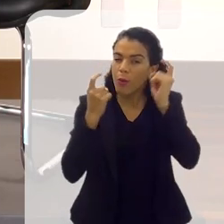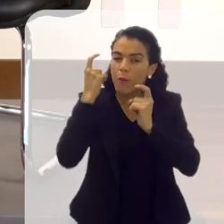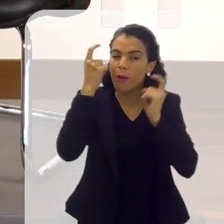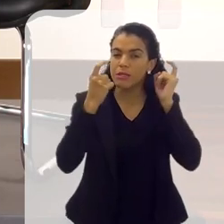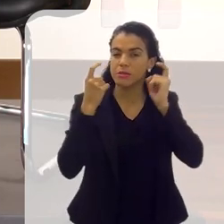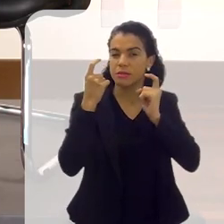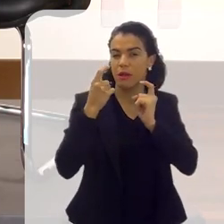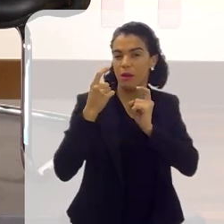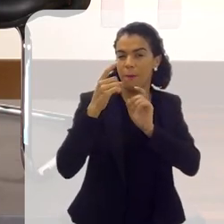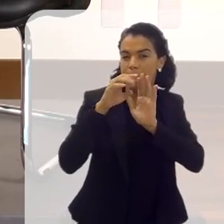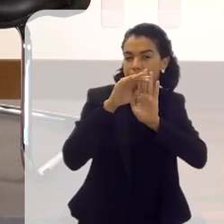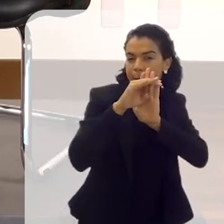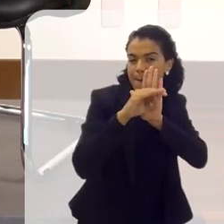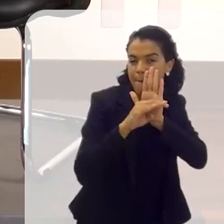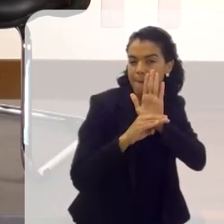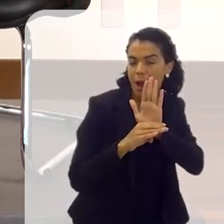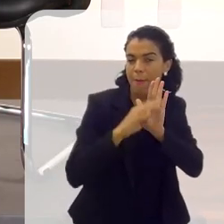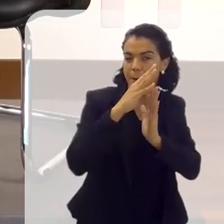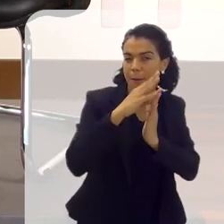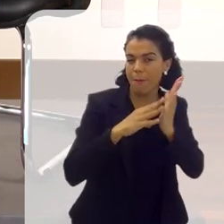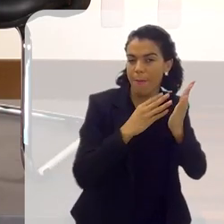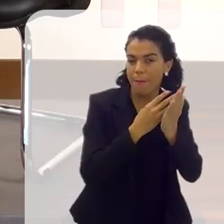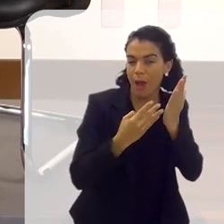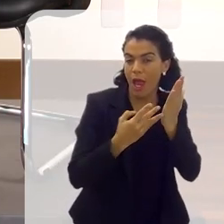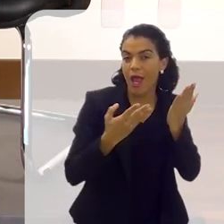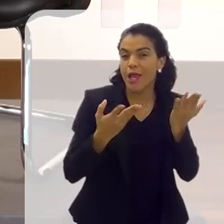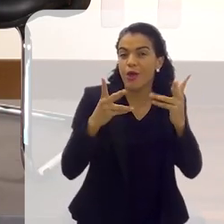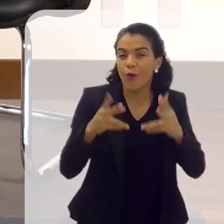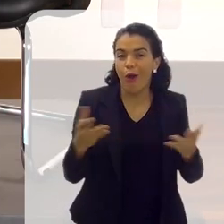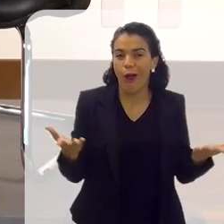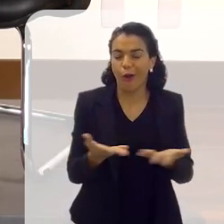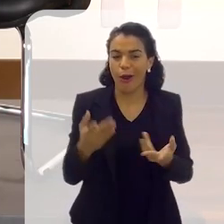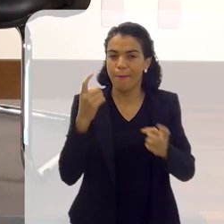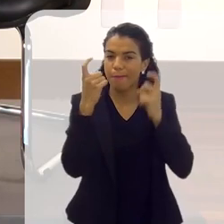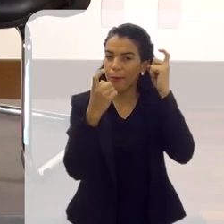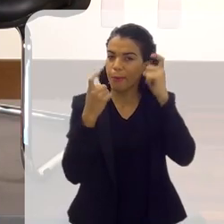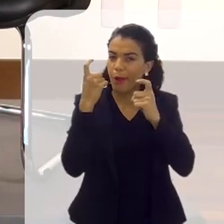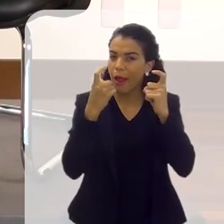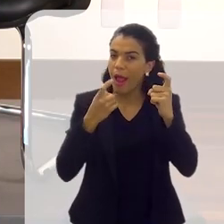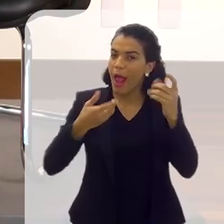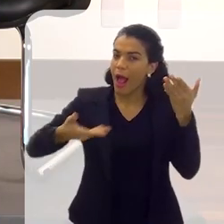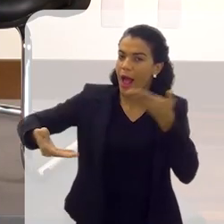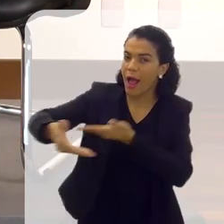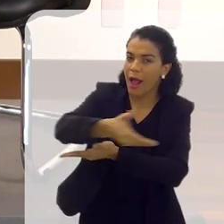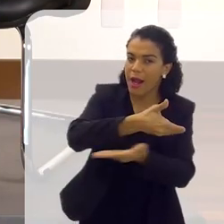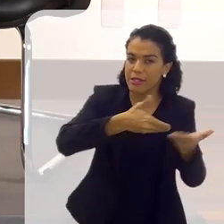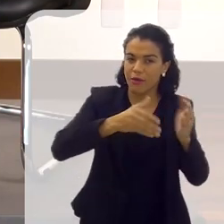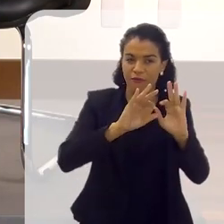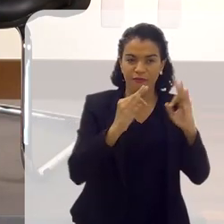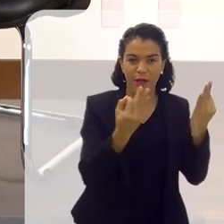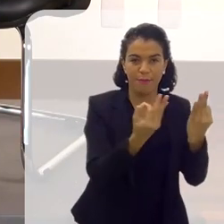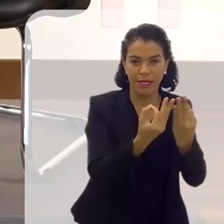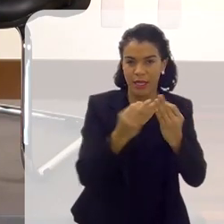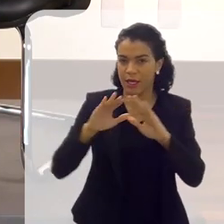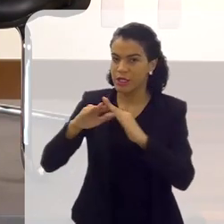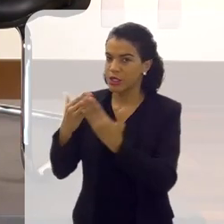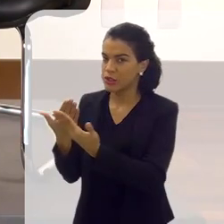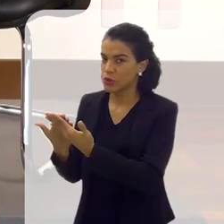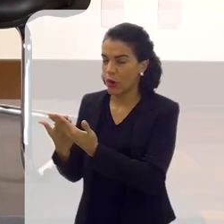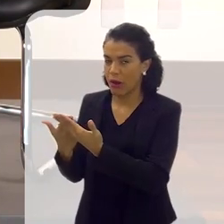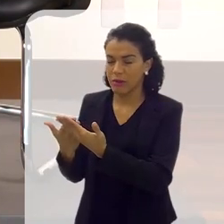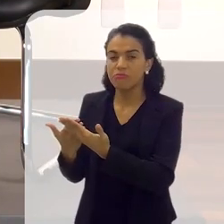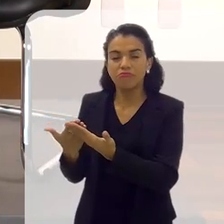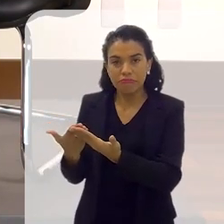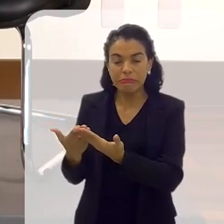preocupação, que é aquilo que nos está nos preocupando nesse momento, que é a relação da família com a vida escolar do